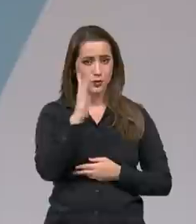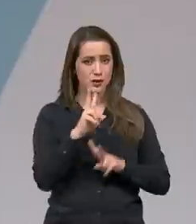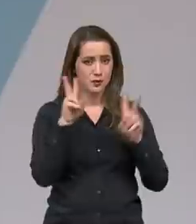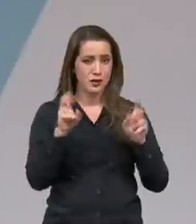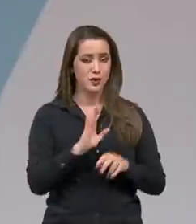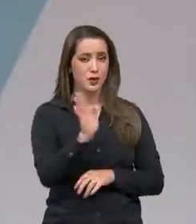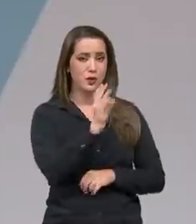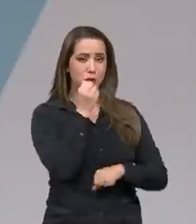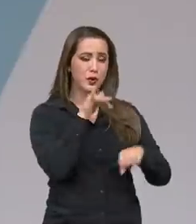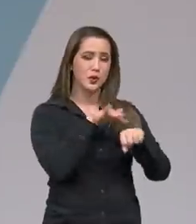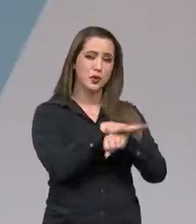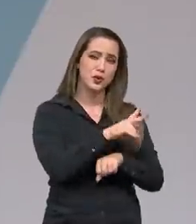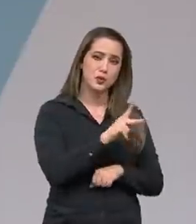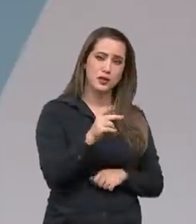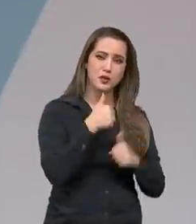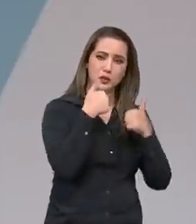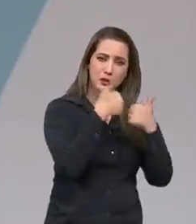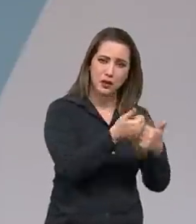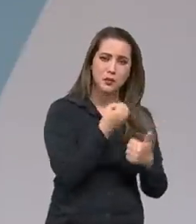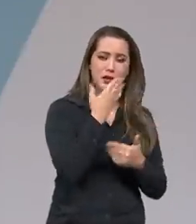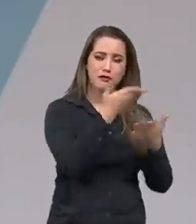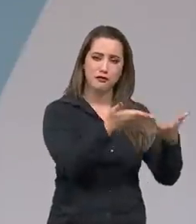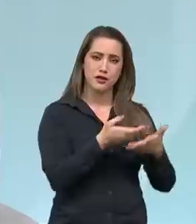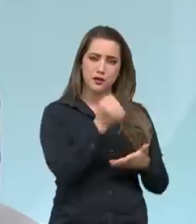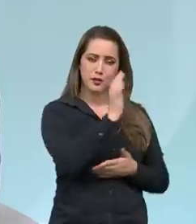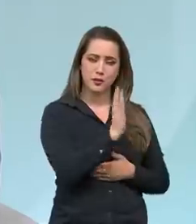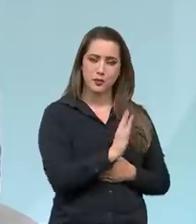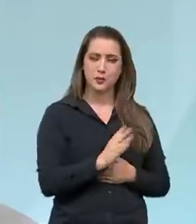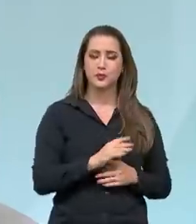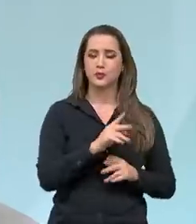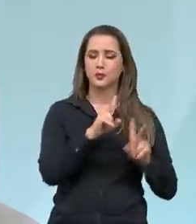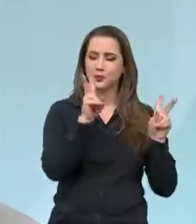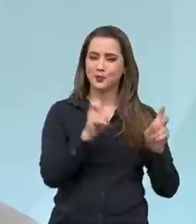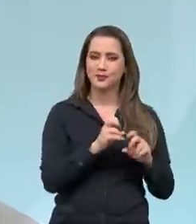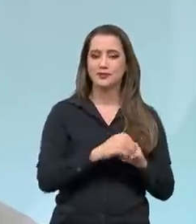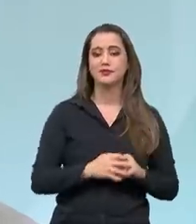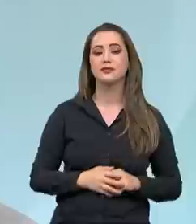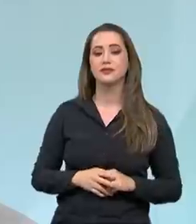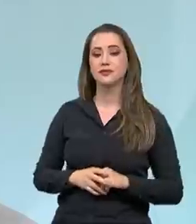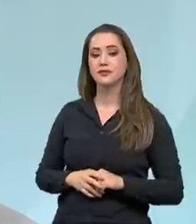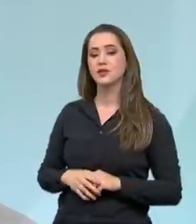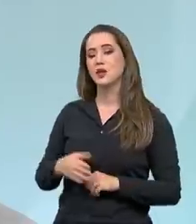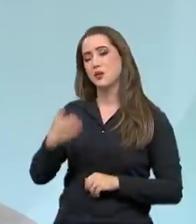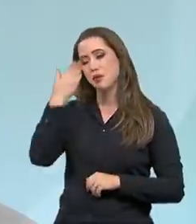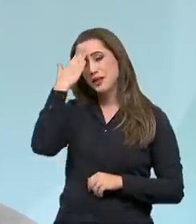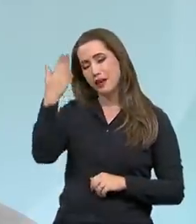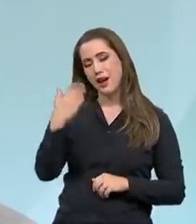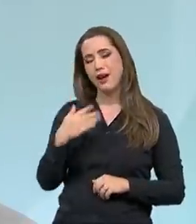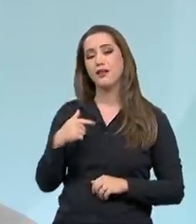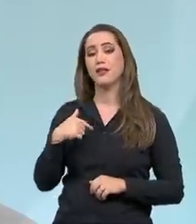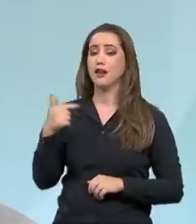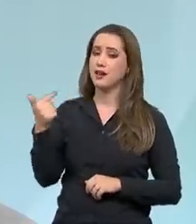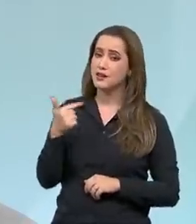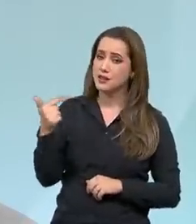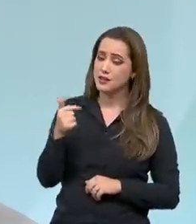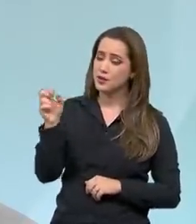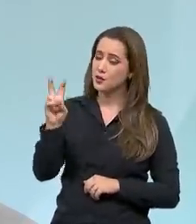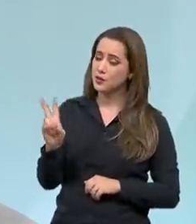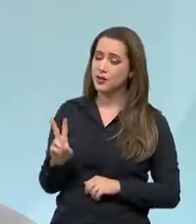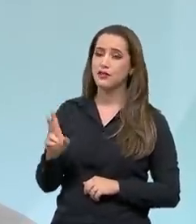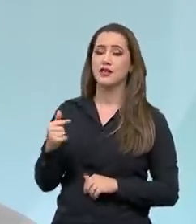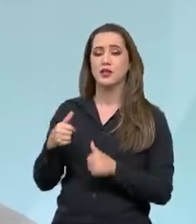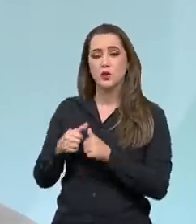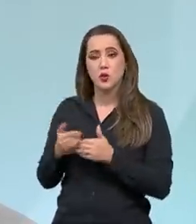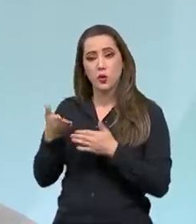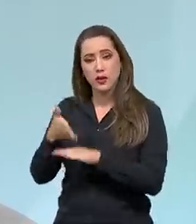Boa noite, presidente. Tudo bom? Seja bem-vindo ao programa. Muito obrigado. É minha segunda vez no programa. Com muita alegria que eu possa retornar